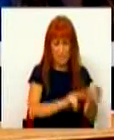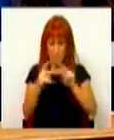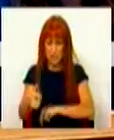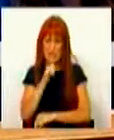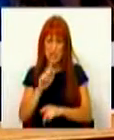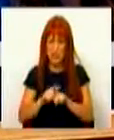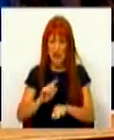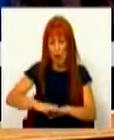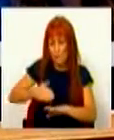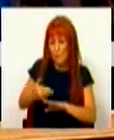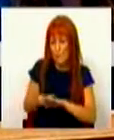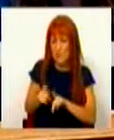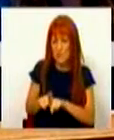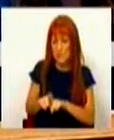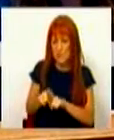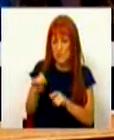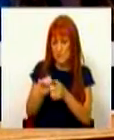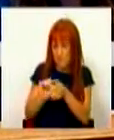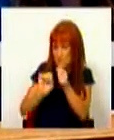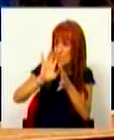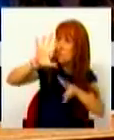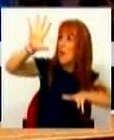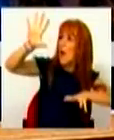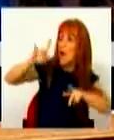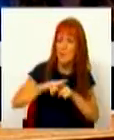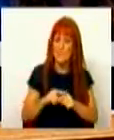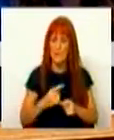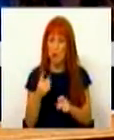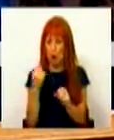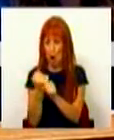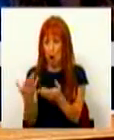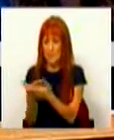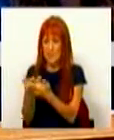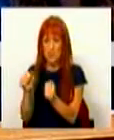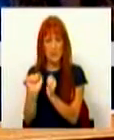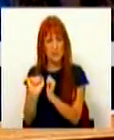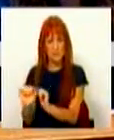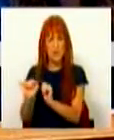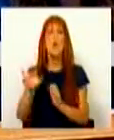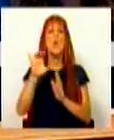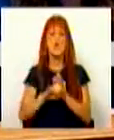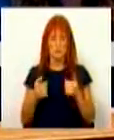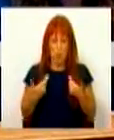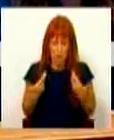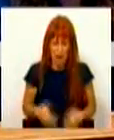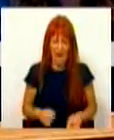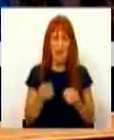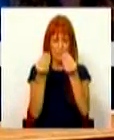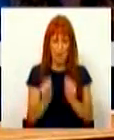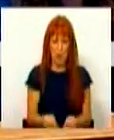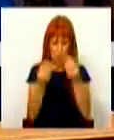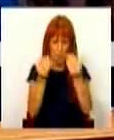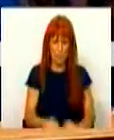medidas de reforço e descentralização das suas operações, tenham as condições para processar